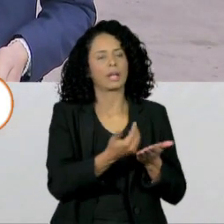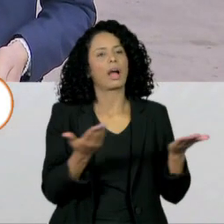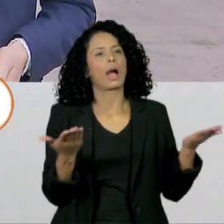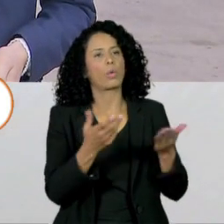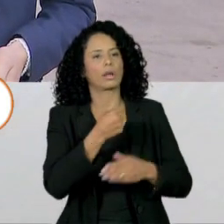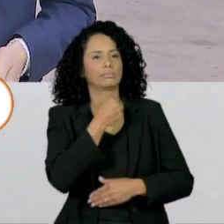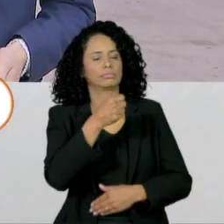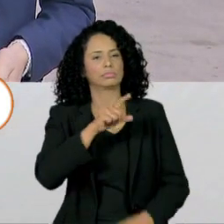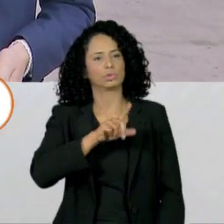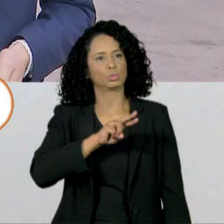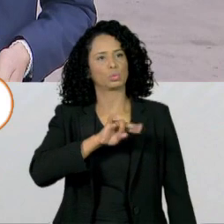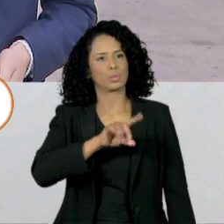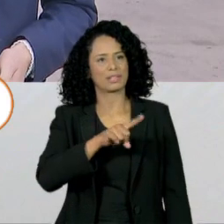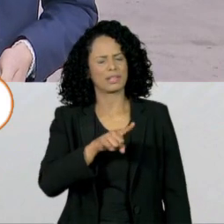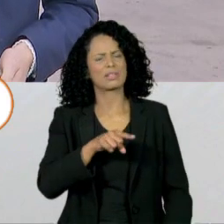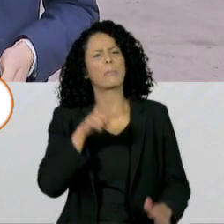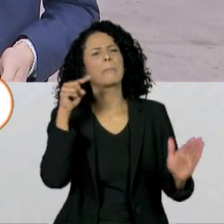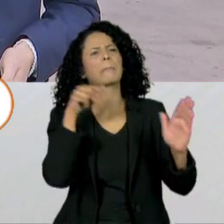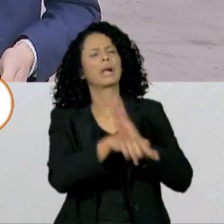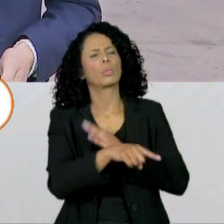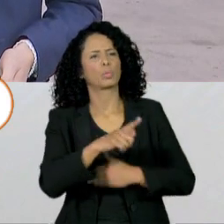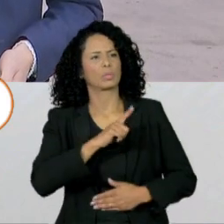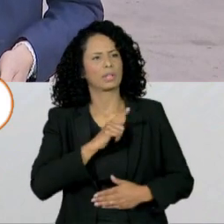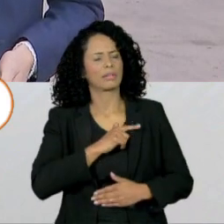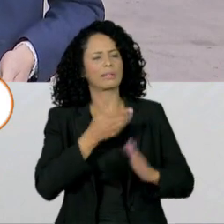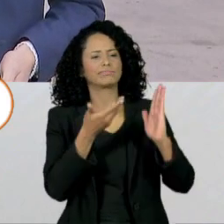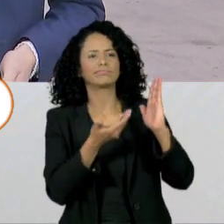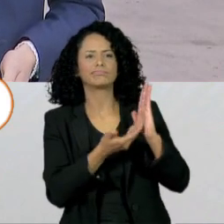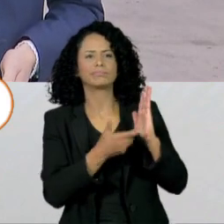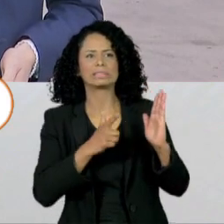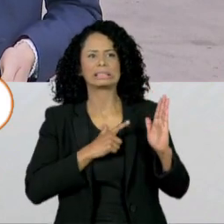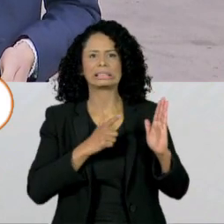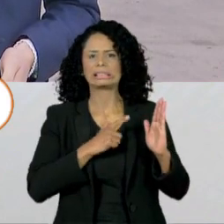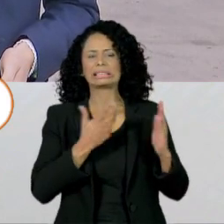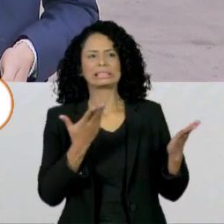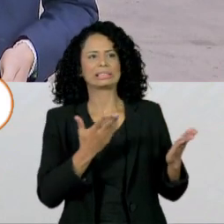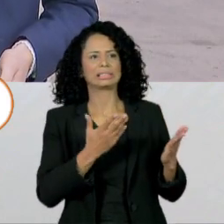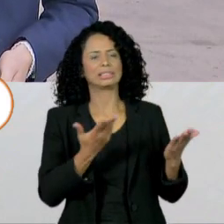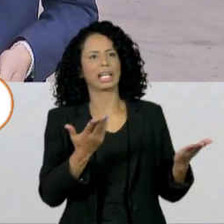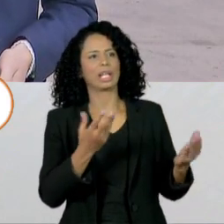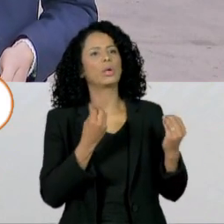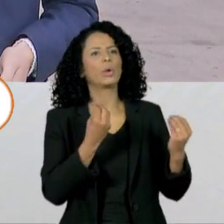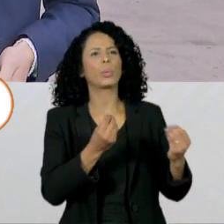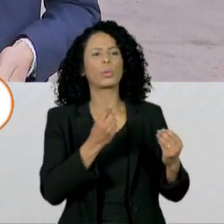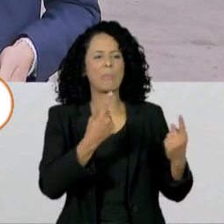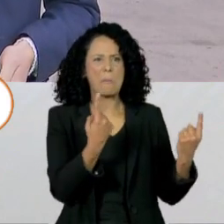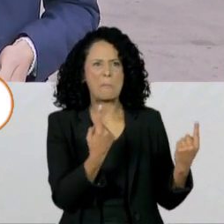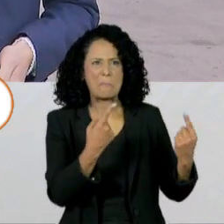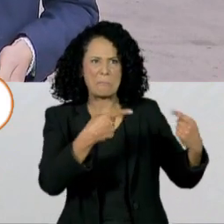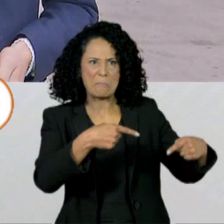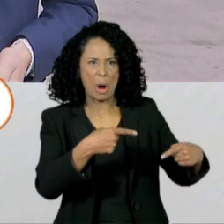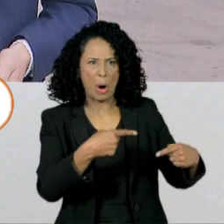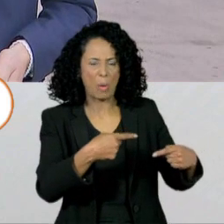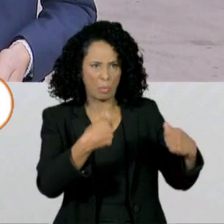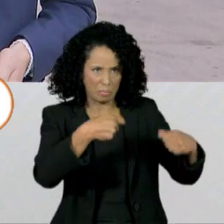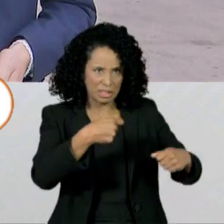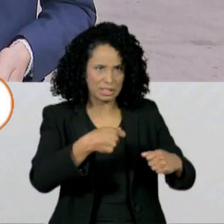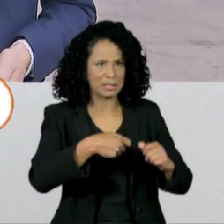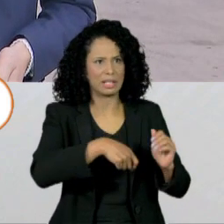Luiz, esse corpo a corpo na Câmara promete ser intensivo para convencer até aliados a assinarem a petição.